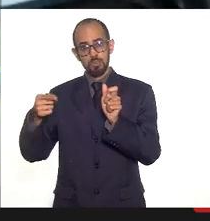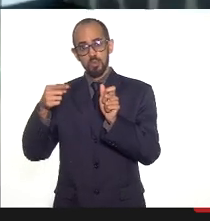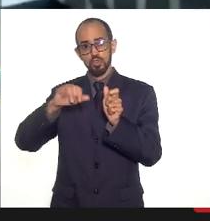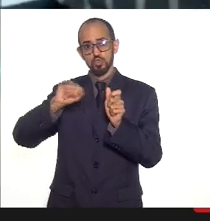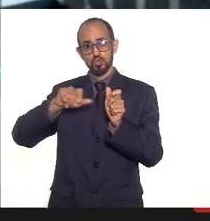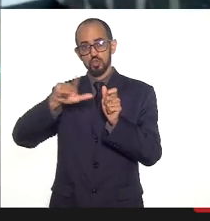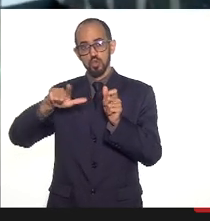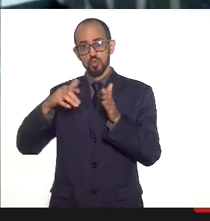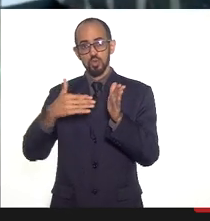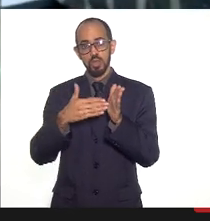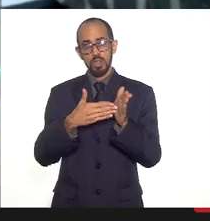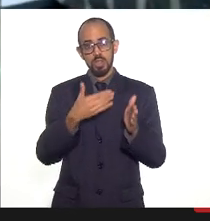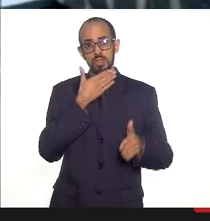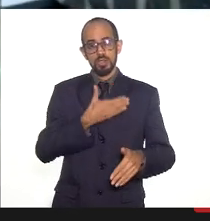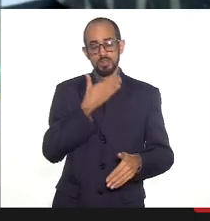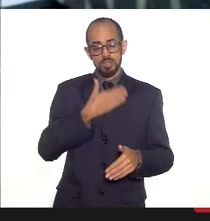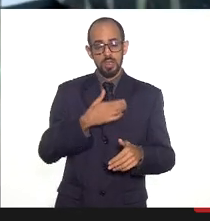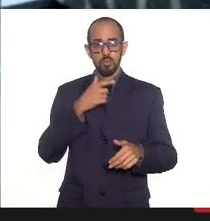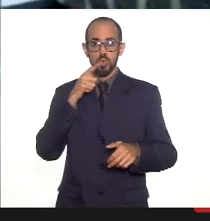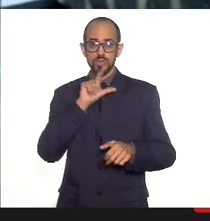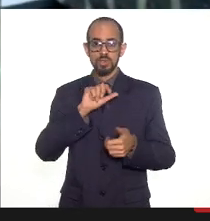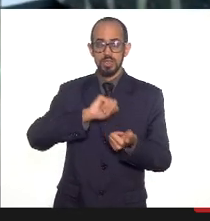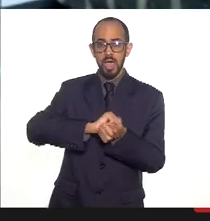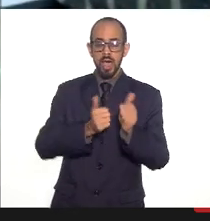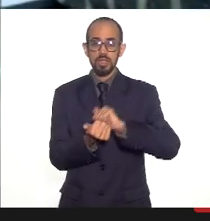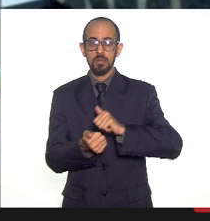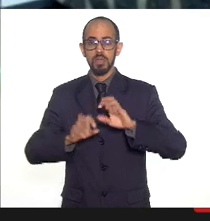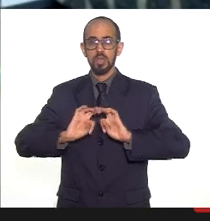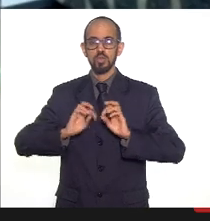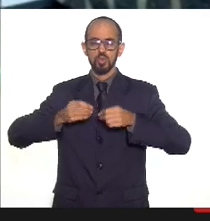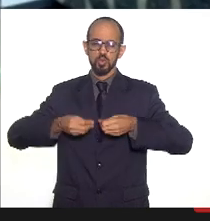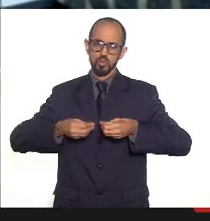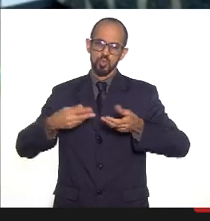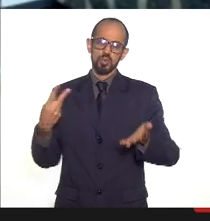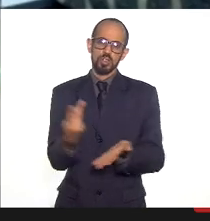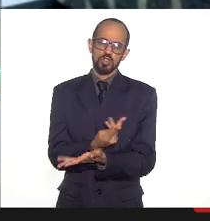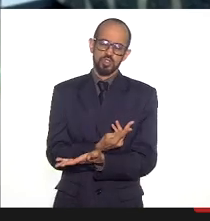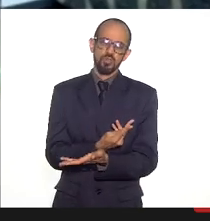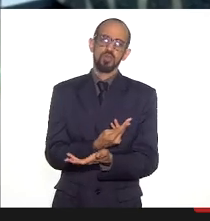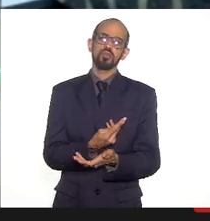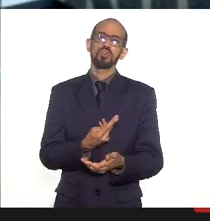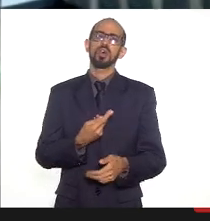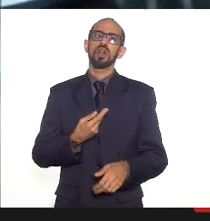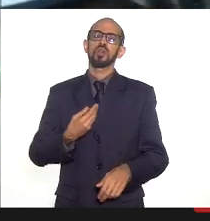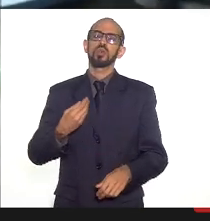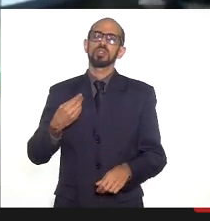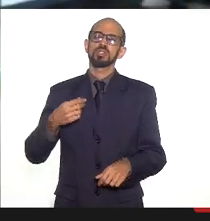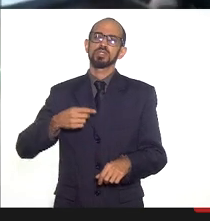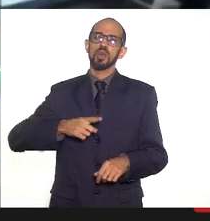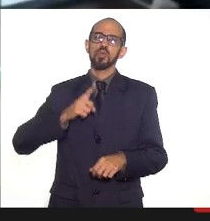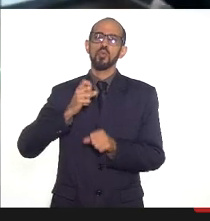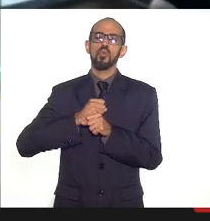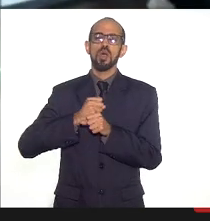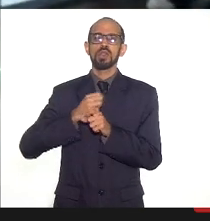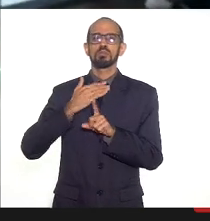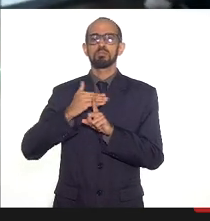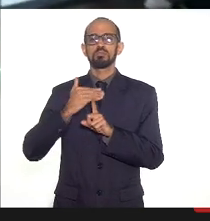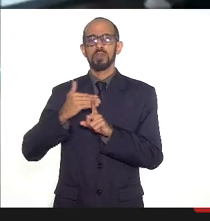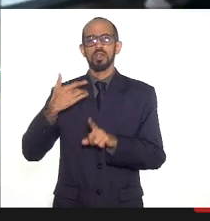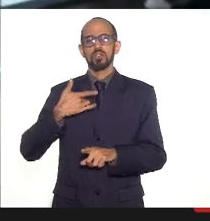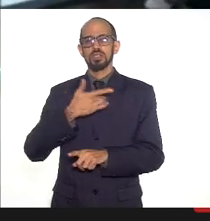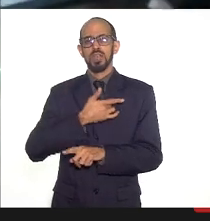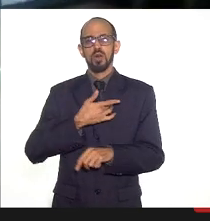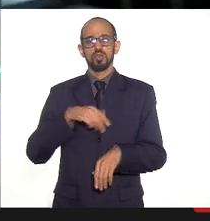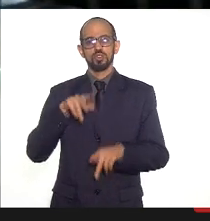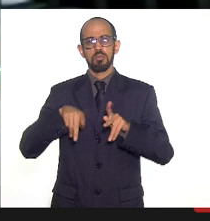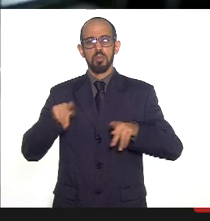para a gente poder refazer todas as consequências do que a viveu nesse ano e meio em termos de saúde para a população do estado